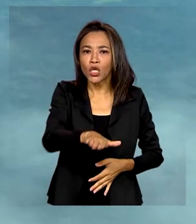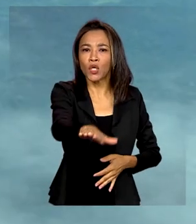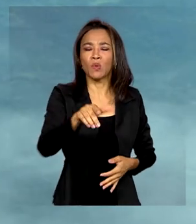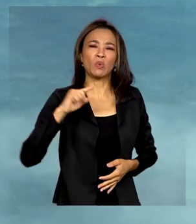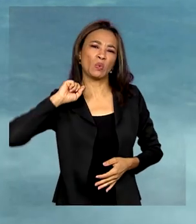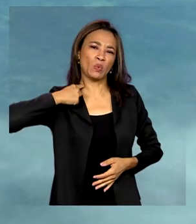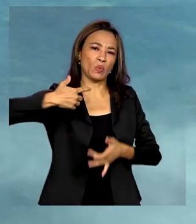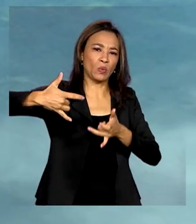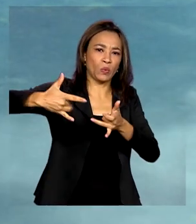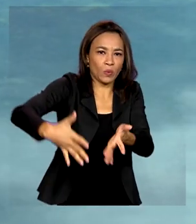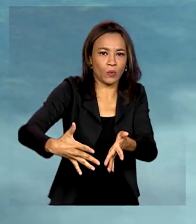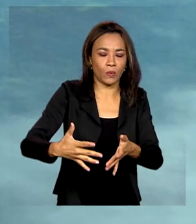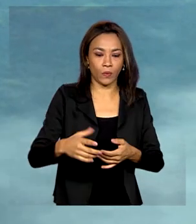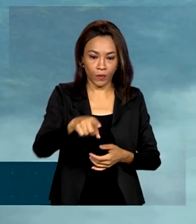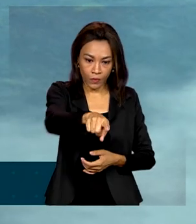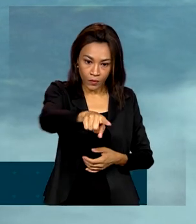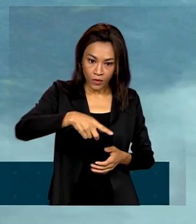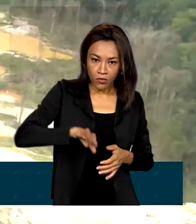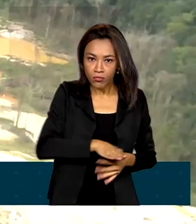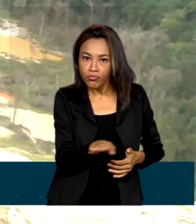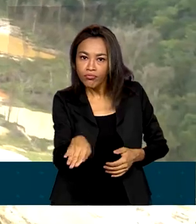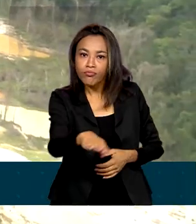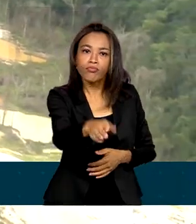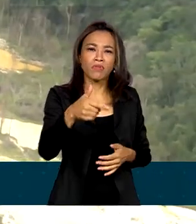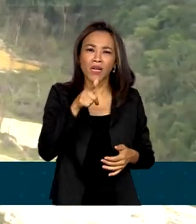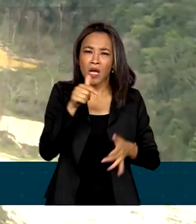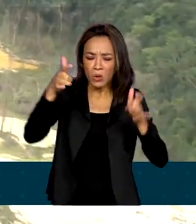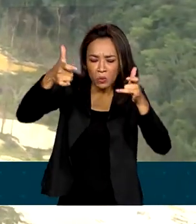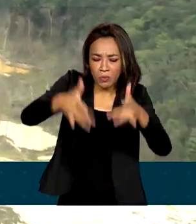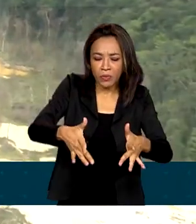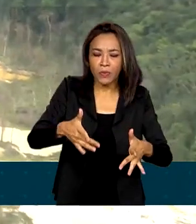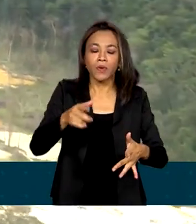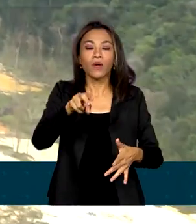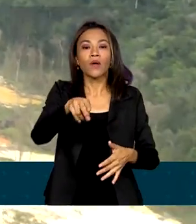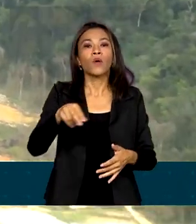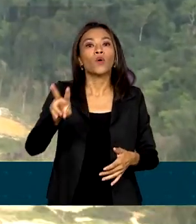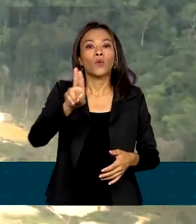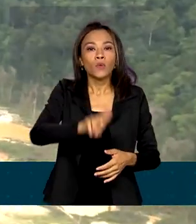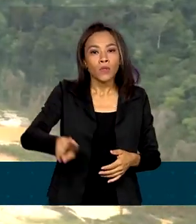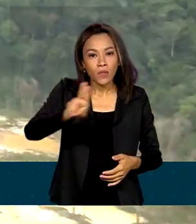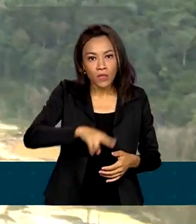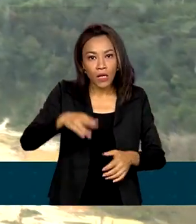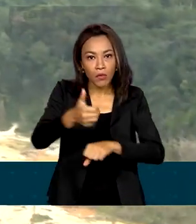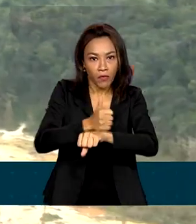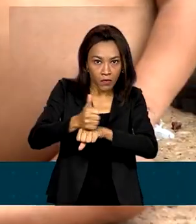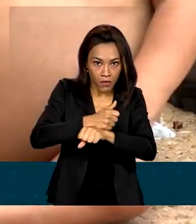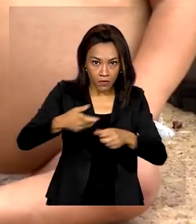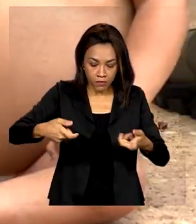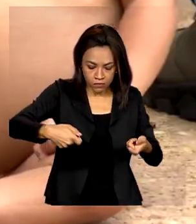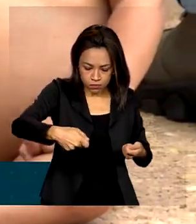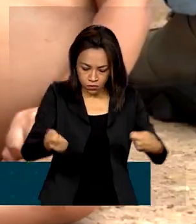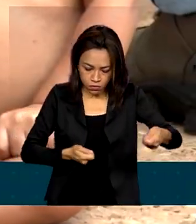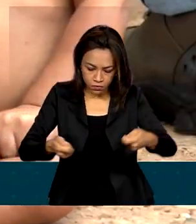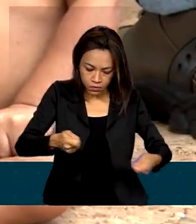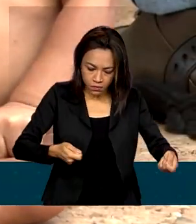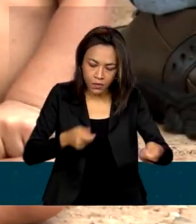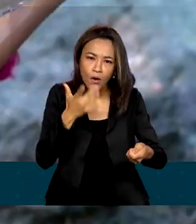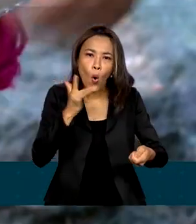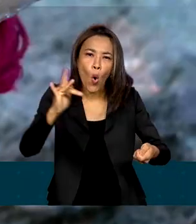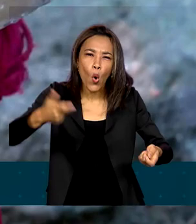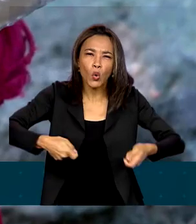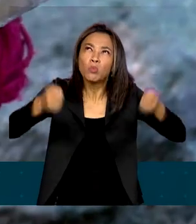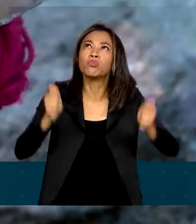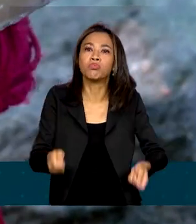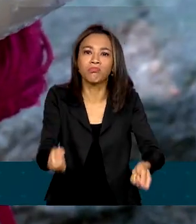A contaminação dos rios por mercúrio usado no garimpo ilegal dentro do território indígena tem causado doenças,